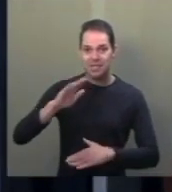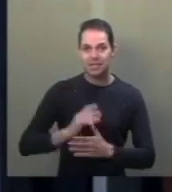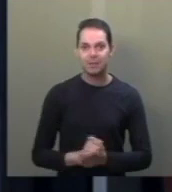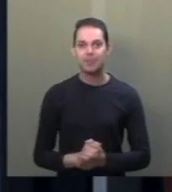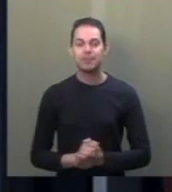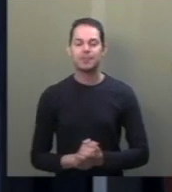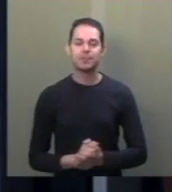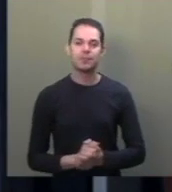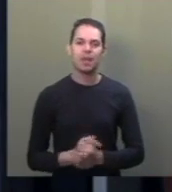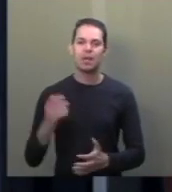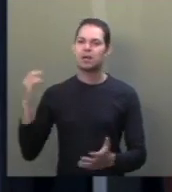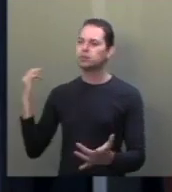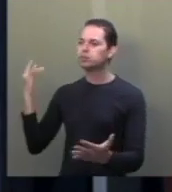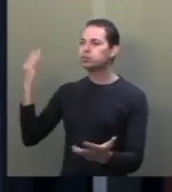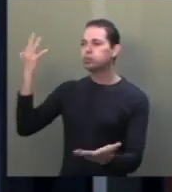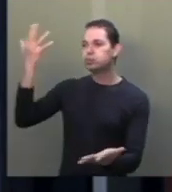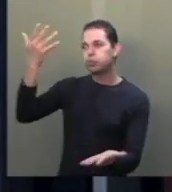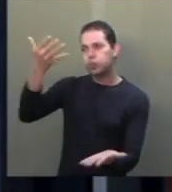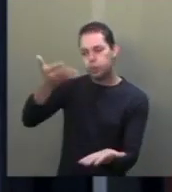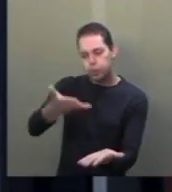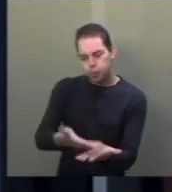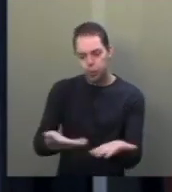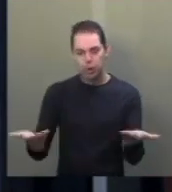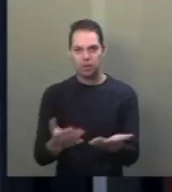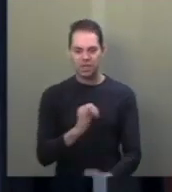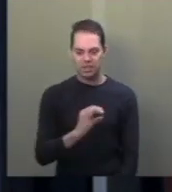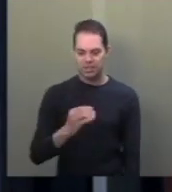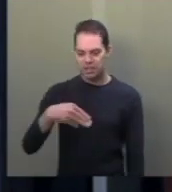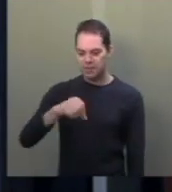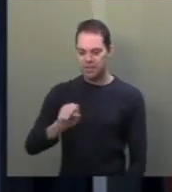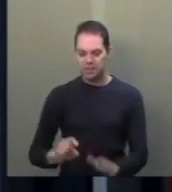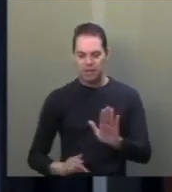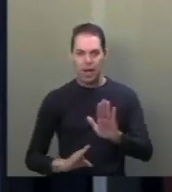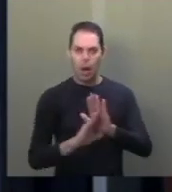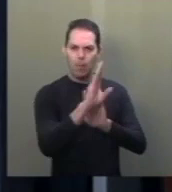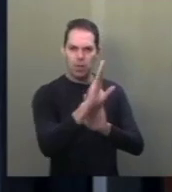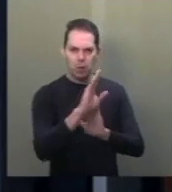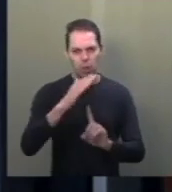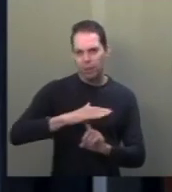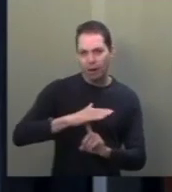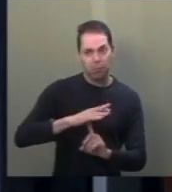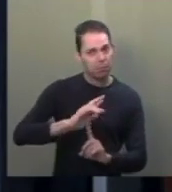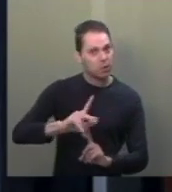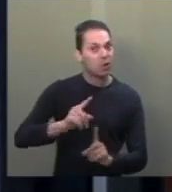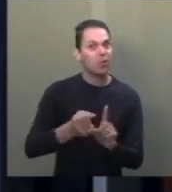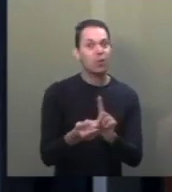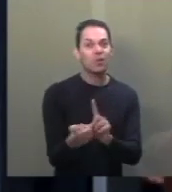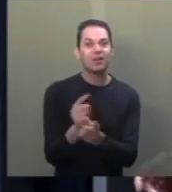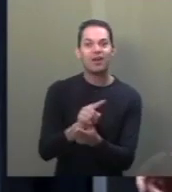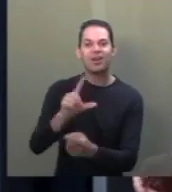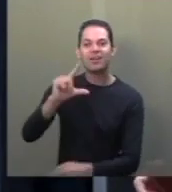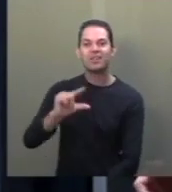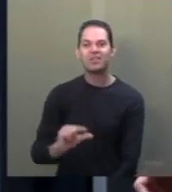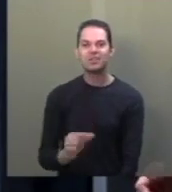De lá até esta data, não houve aumento do ICMS no Paraná. Ao contrário, houve uma redução